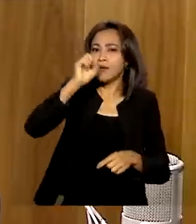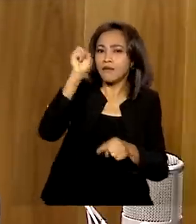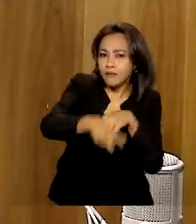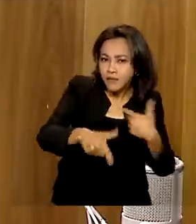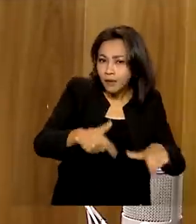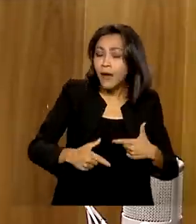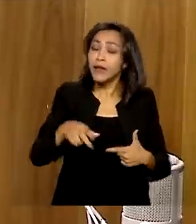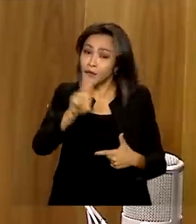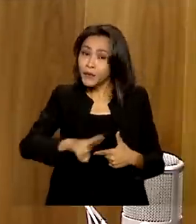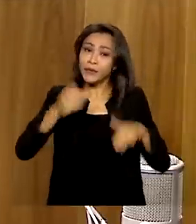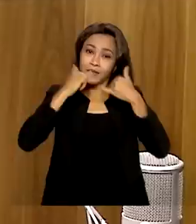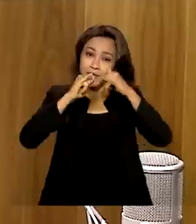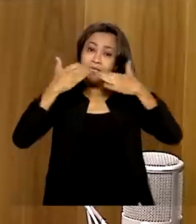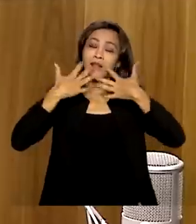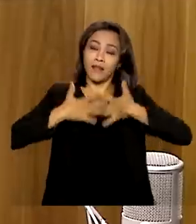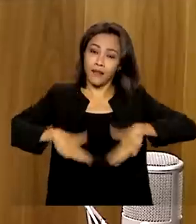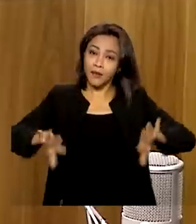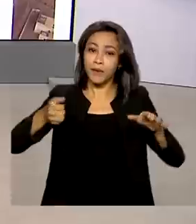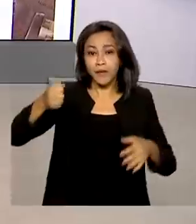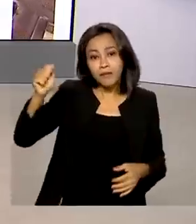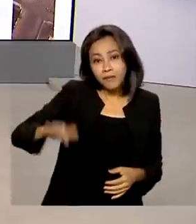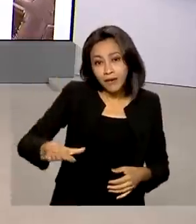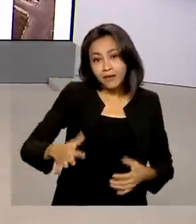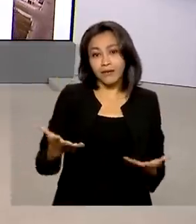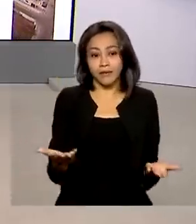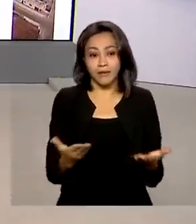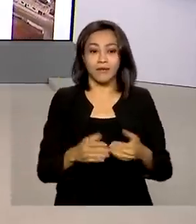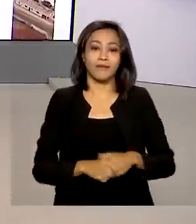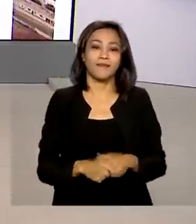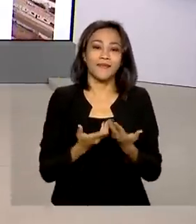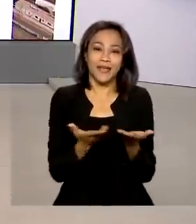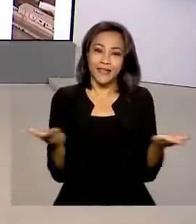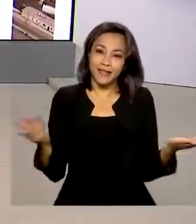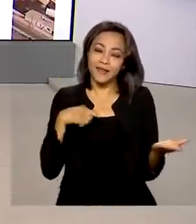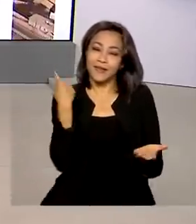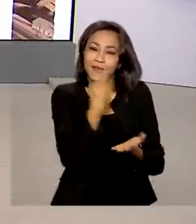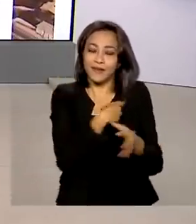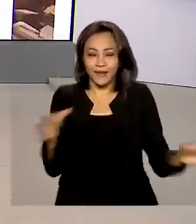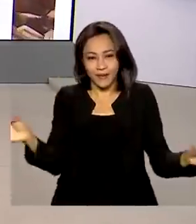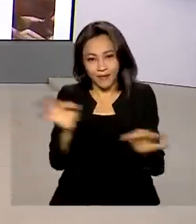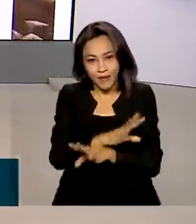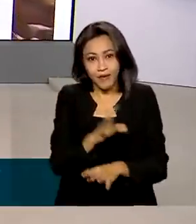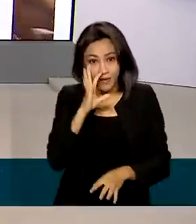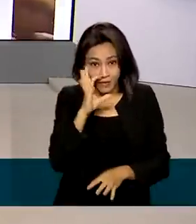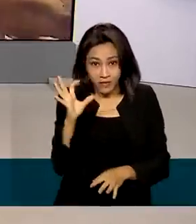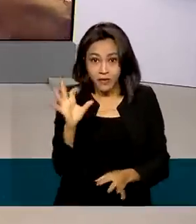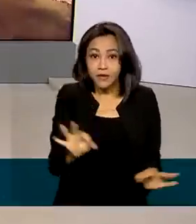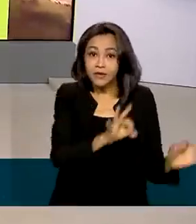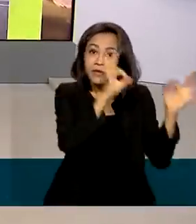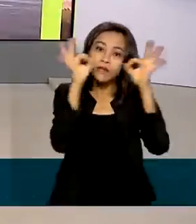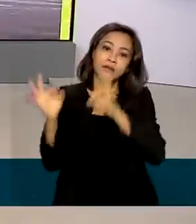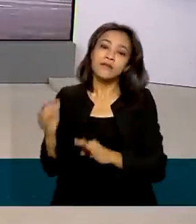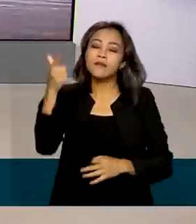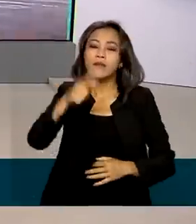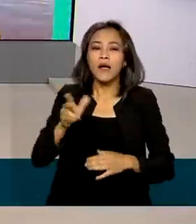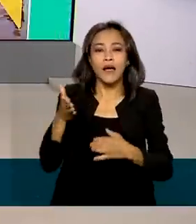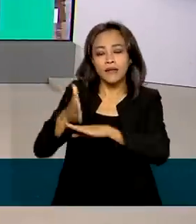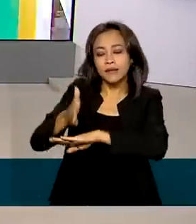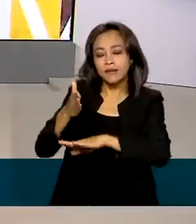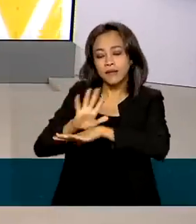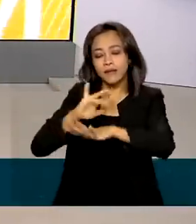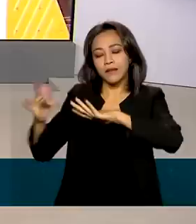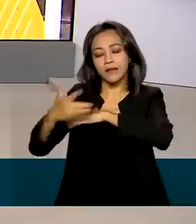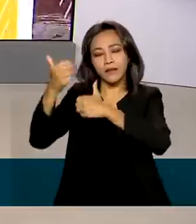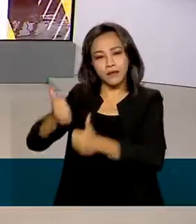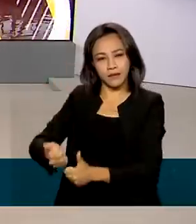limpa e mais barata para todo brasileiro. É isso, a gente fica por aqui. Para rever as reportagens, acesse as redes